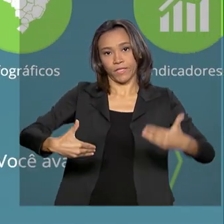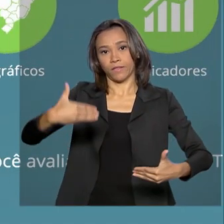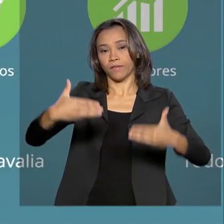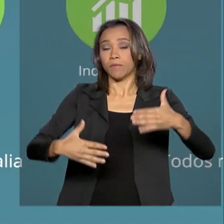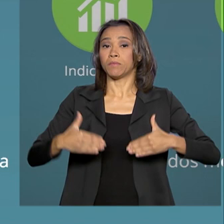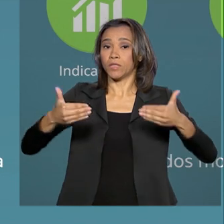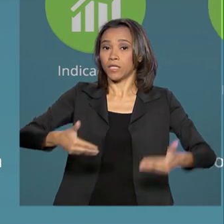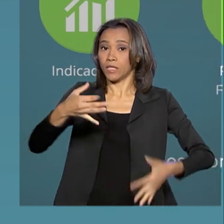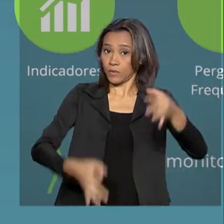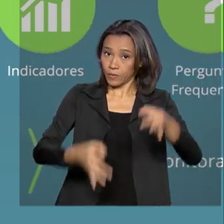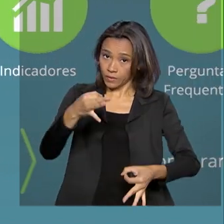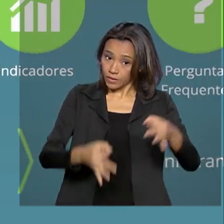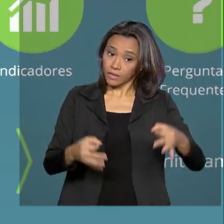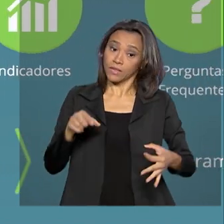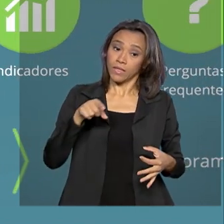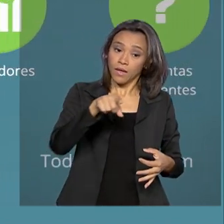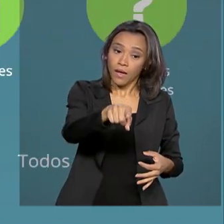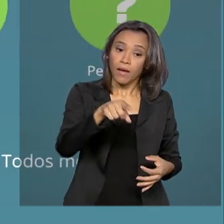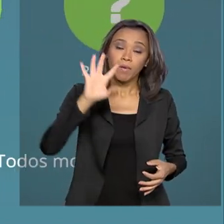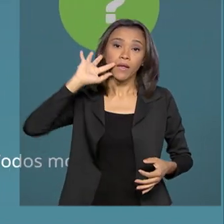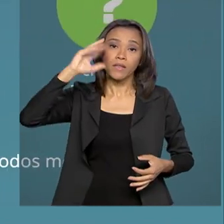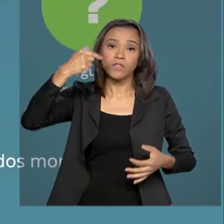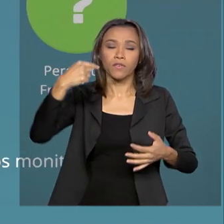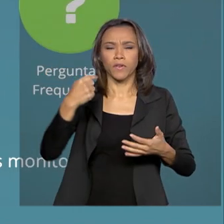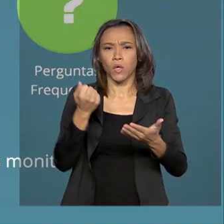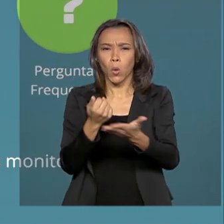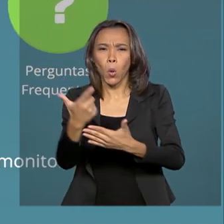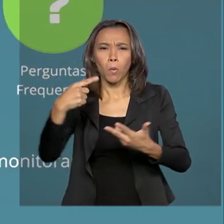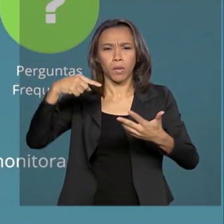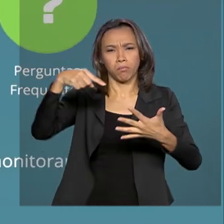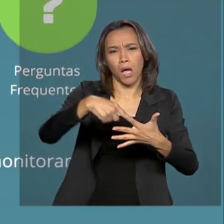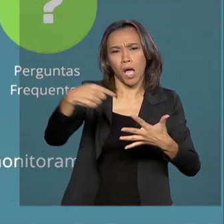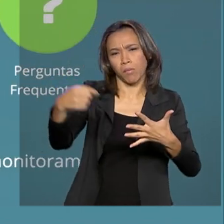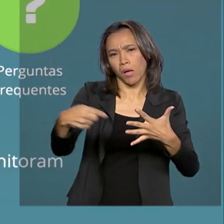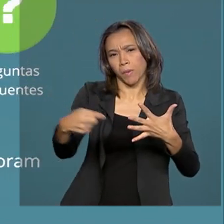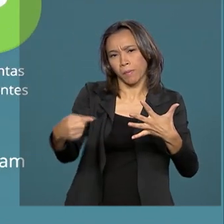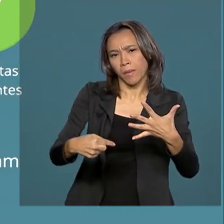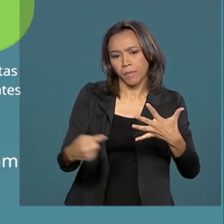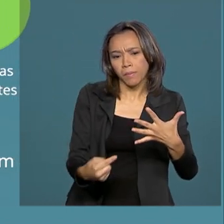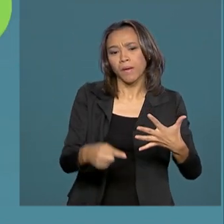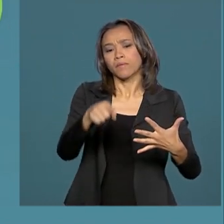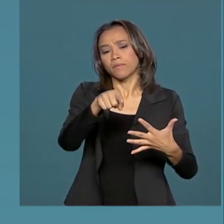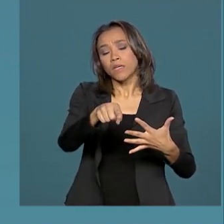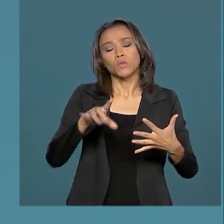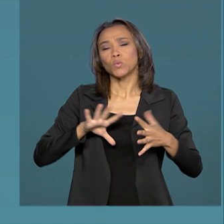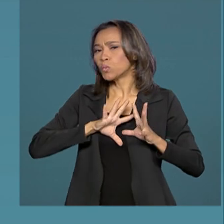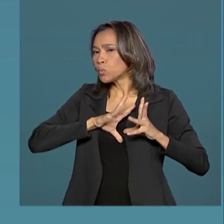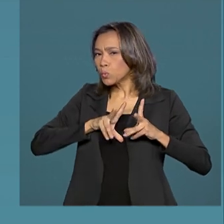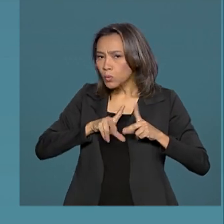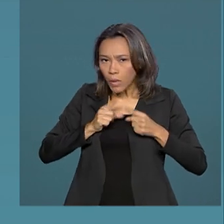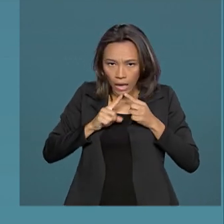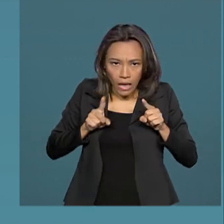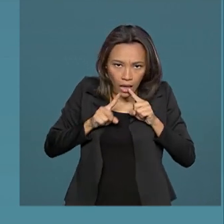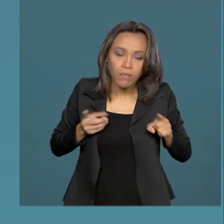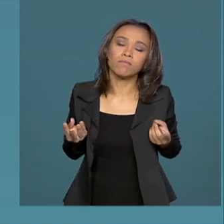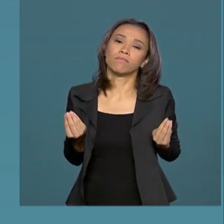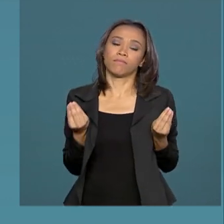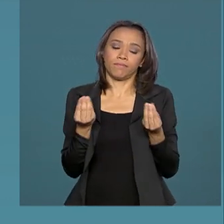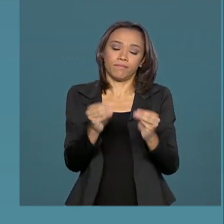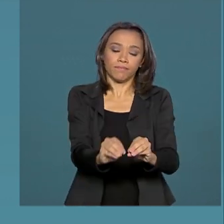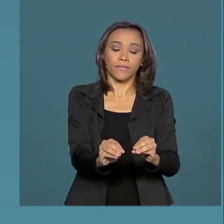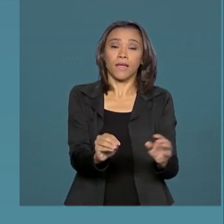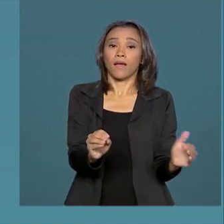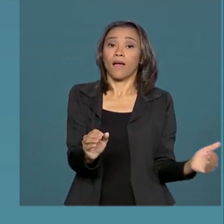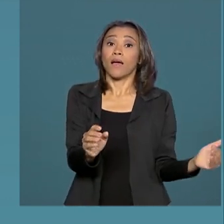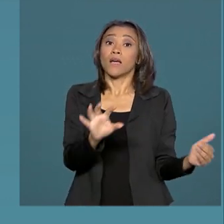próprias para a solução de conflitos de consumo devem migrar esses serviços para o consumidor.gov.br até 31 de